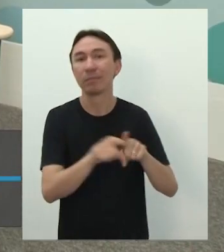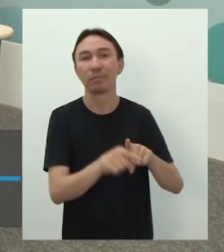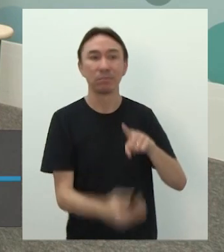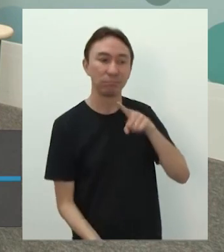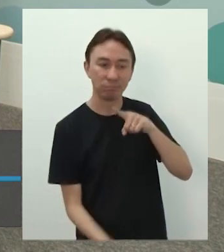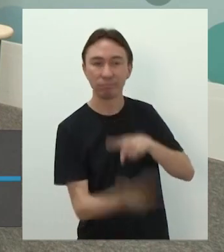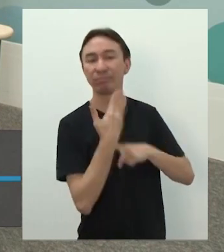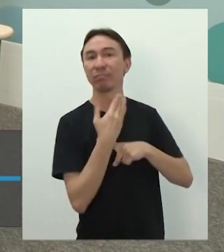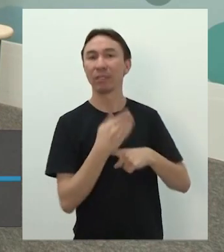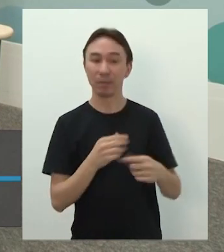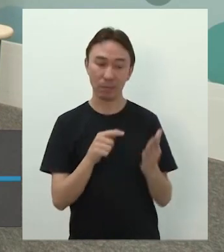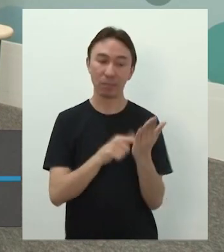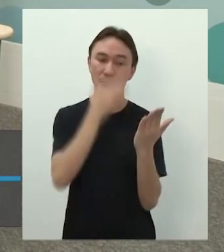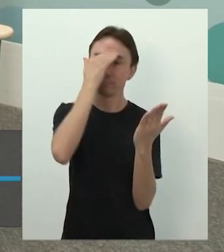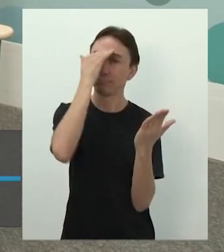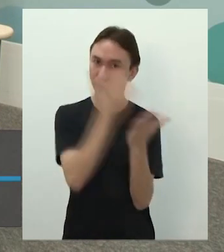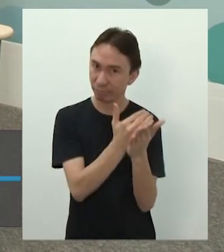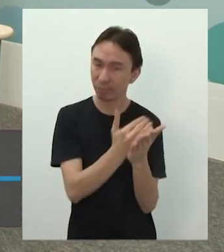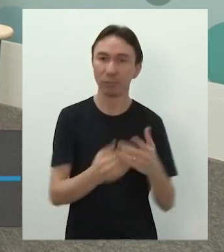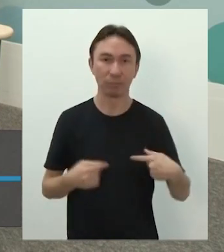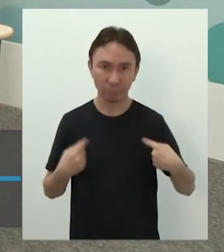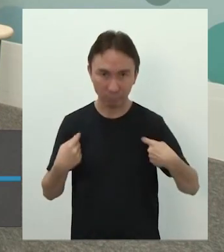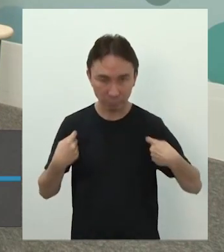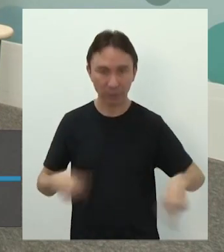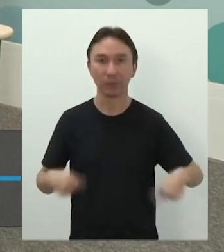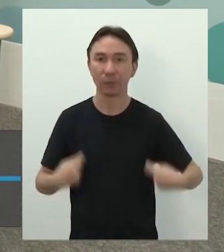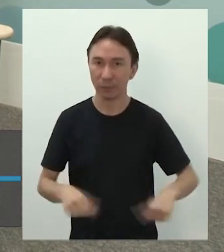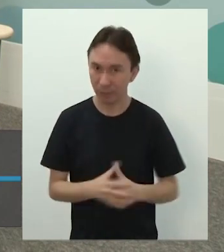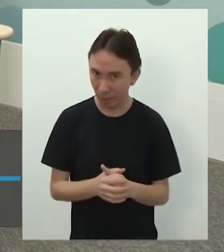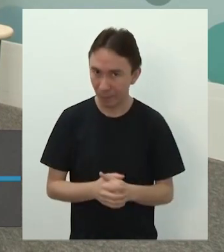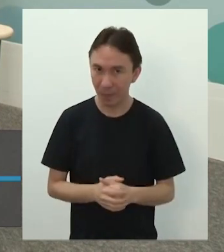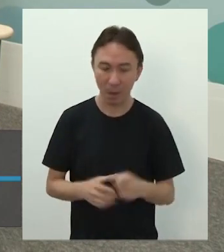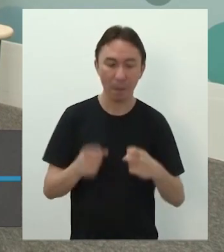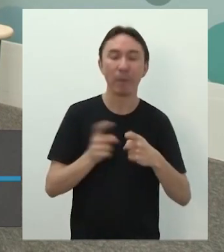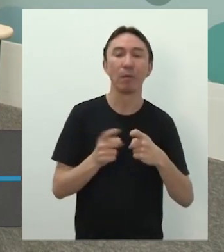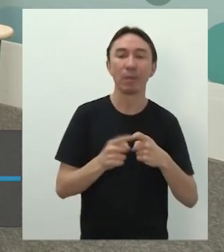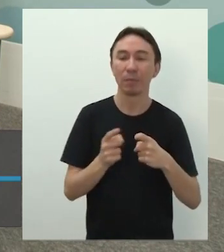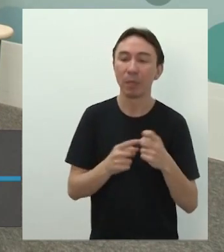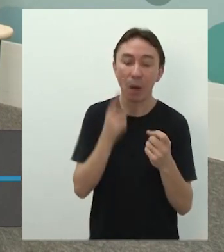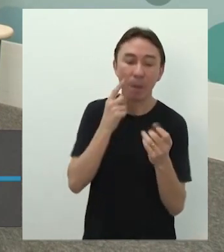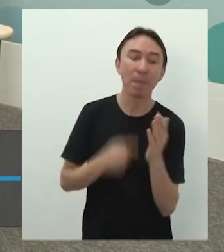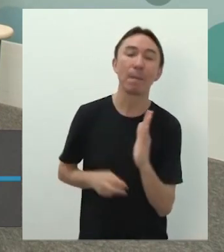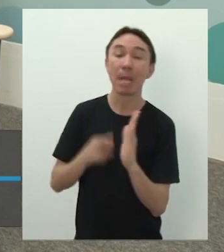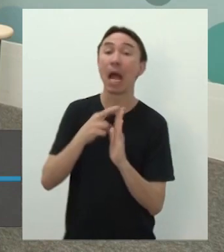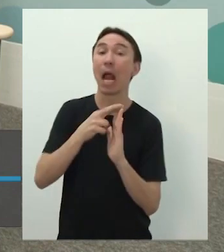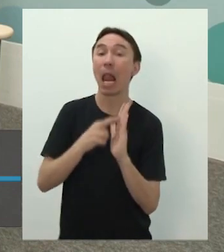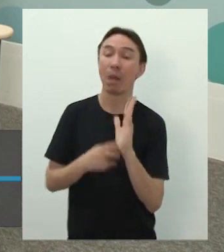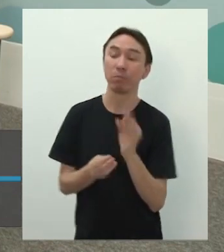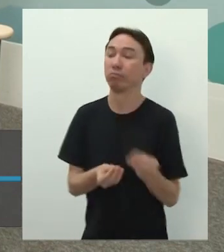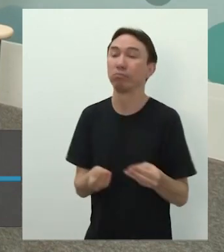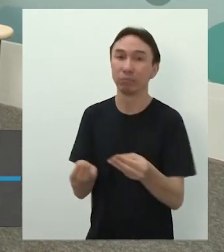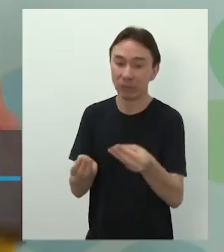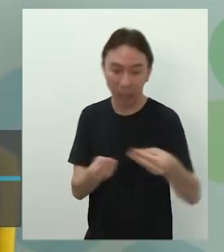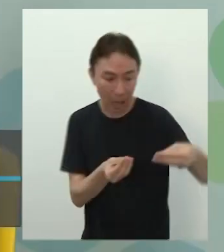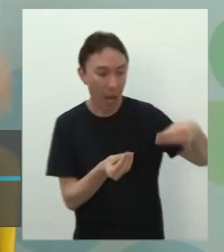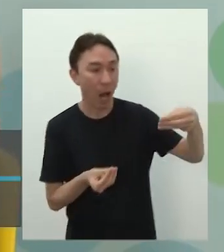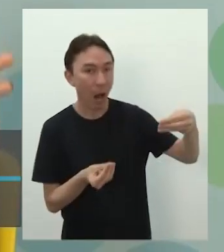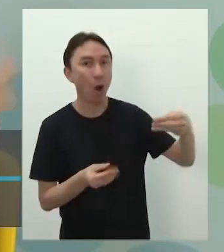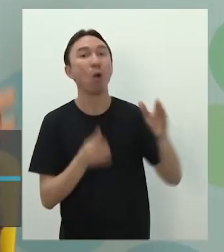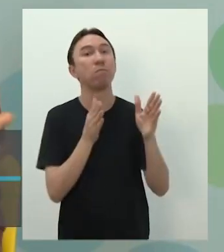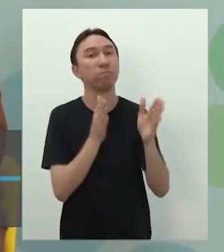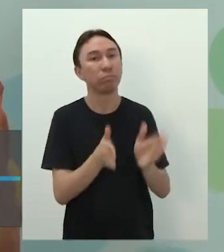gente não obedece não, né? Mas deveria. Deveria. médico dando a receita, é prescritivo. Pois tem que obedecer. Ai, meu Deus do céu. Vamos lá.